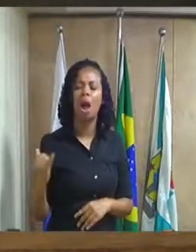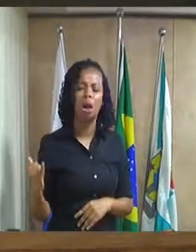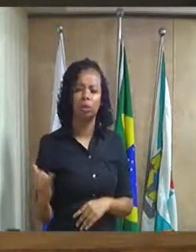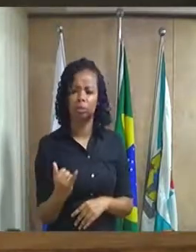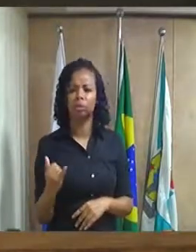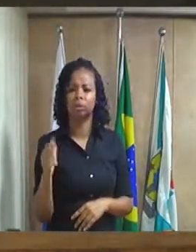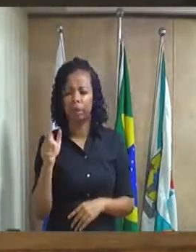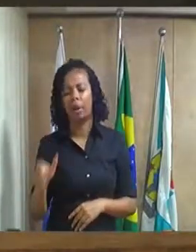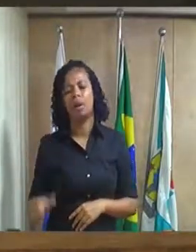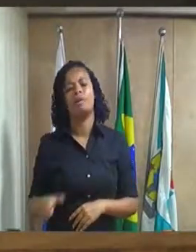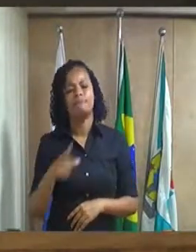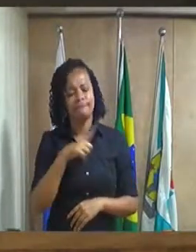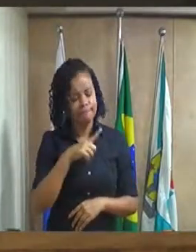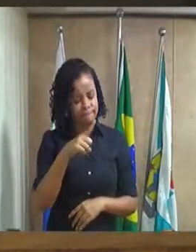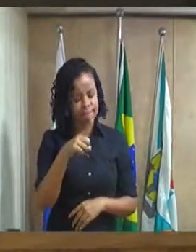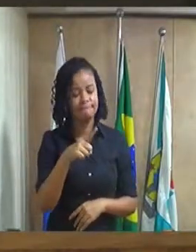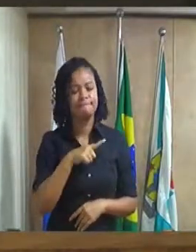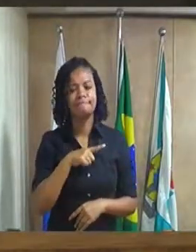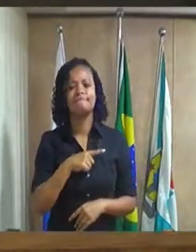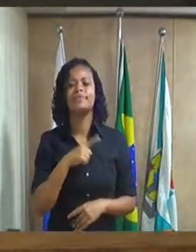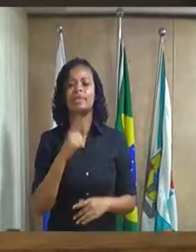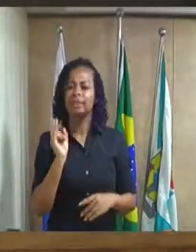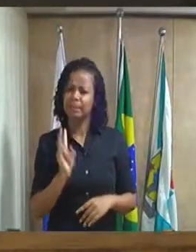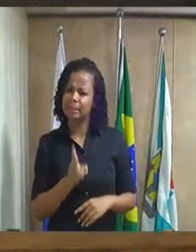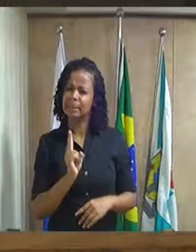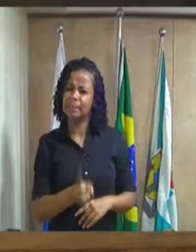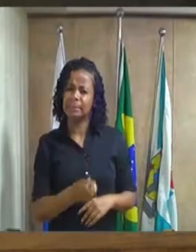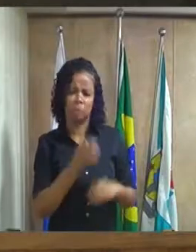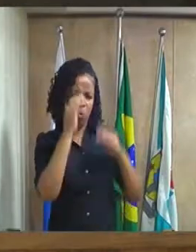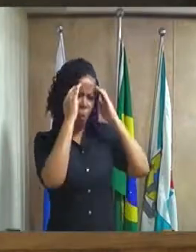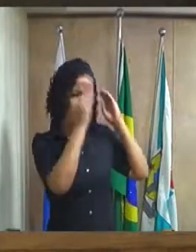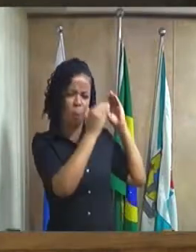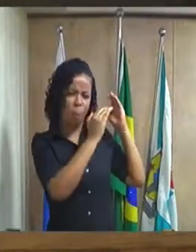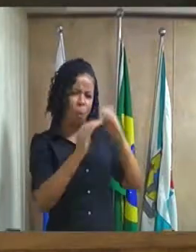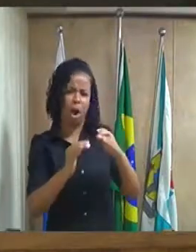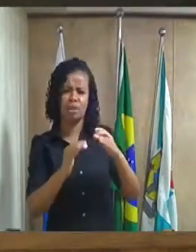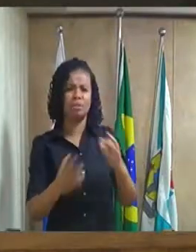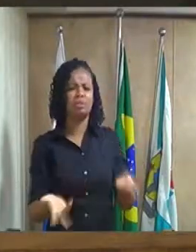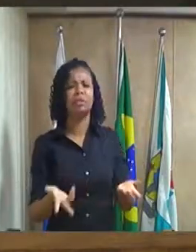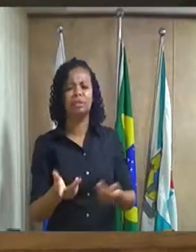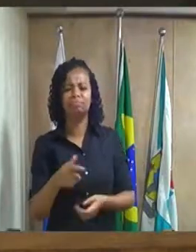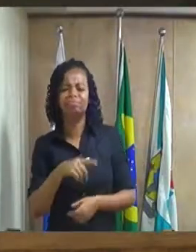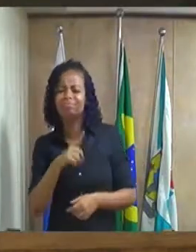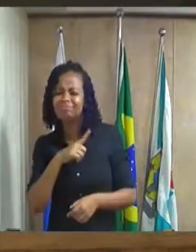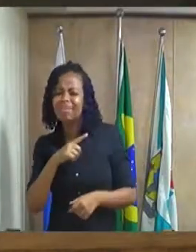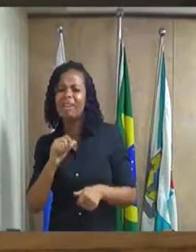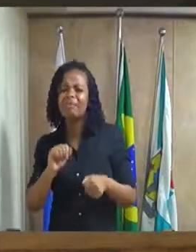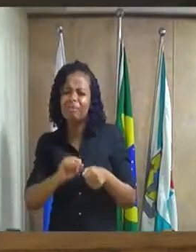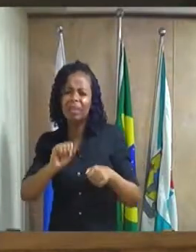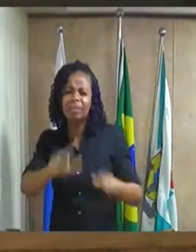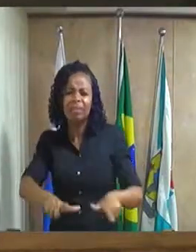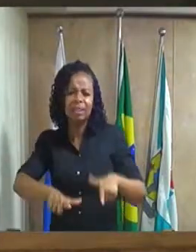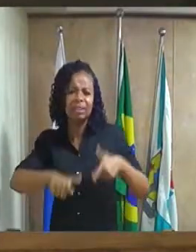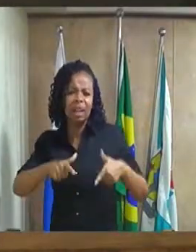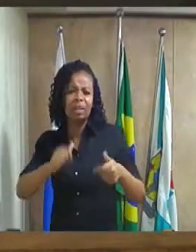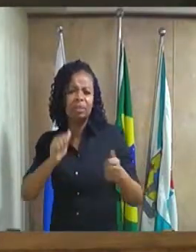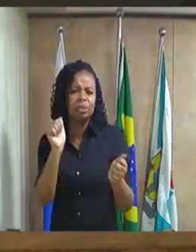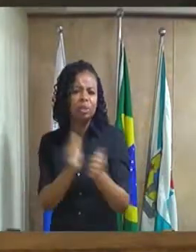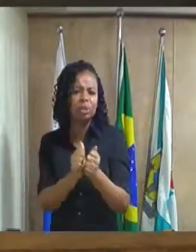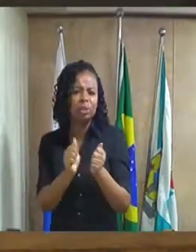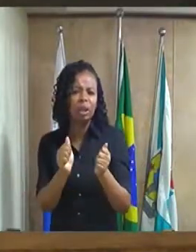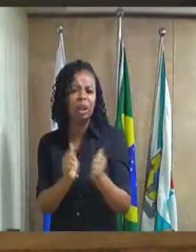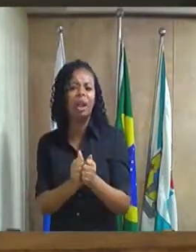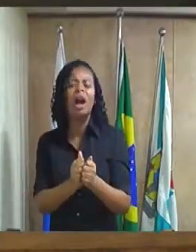que tem nos honrado bastante e nos contemplado com as suas ações junto a entes da